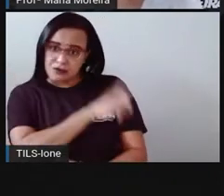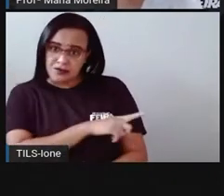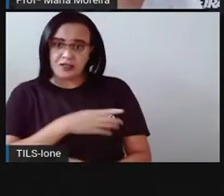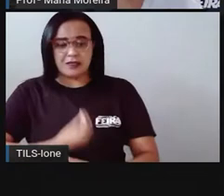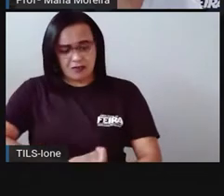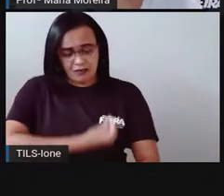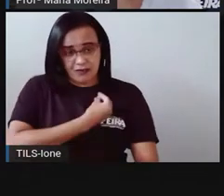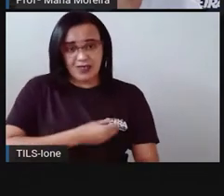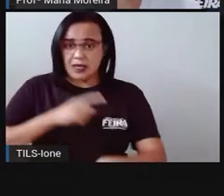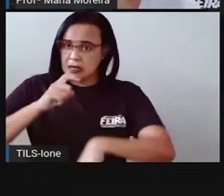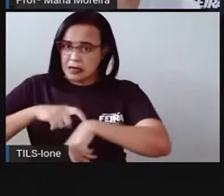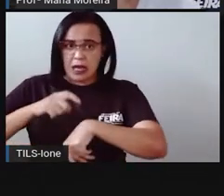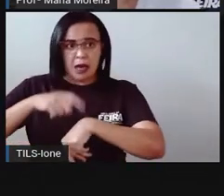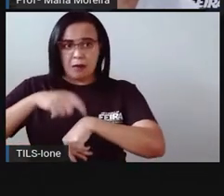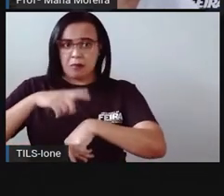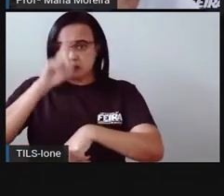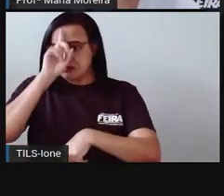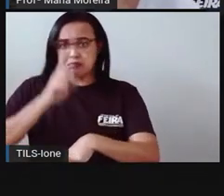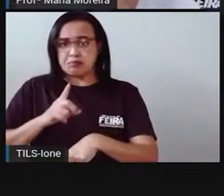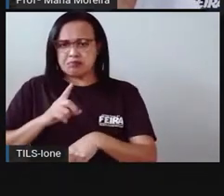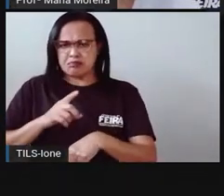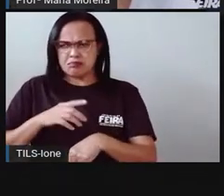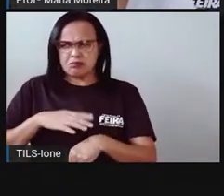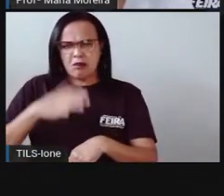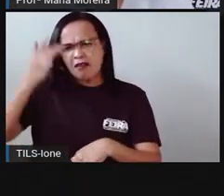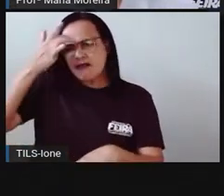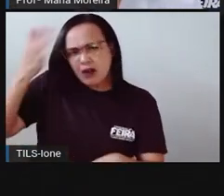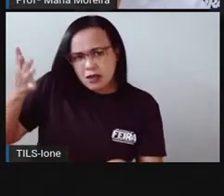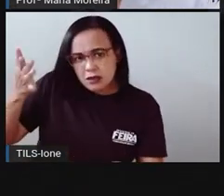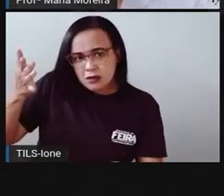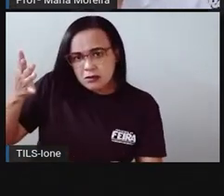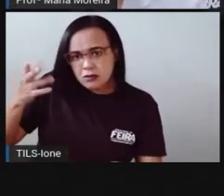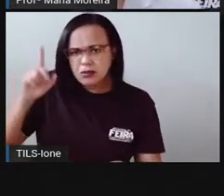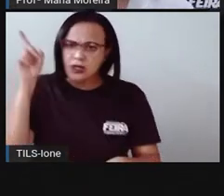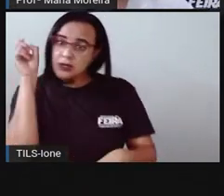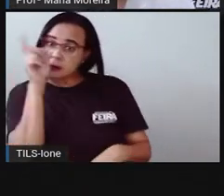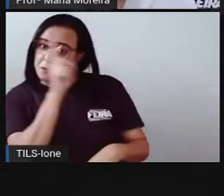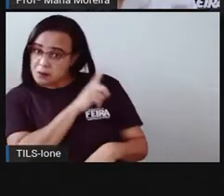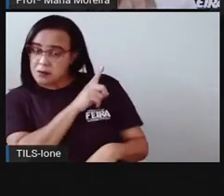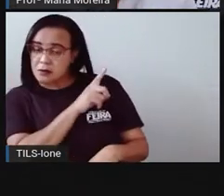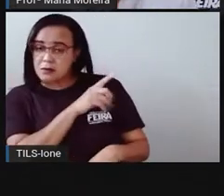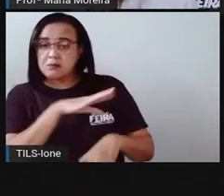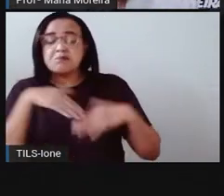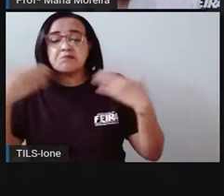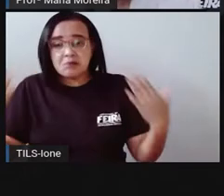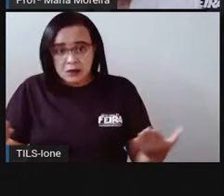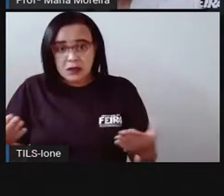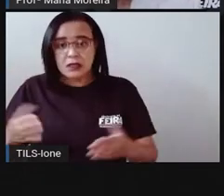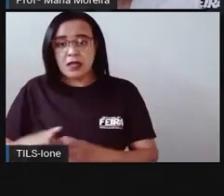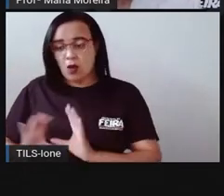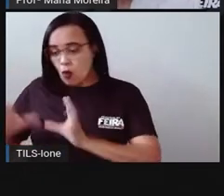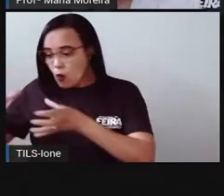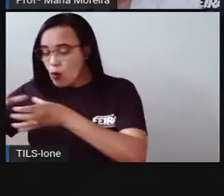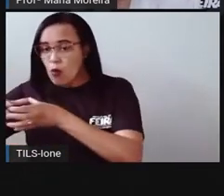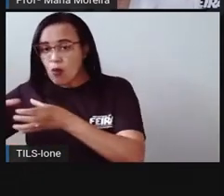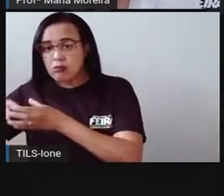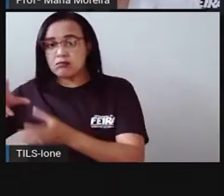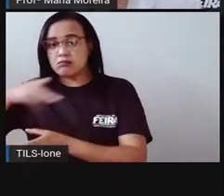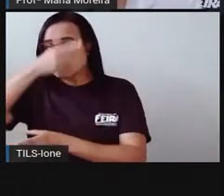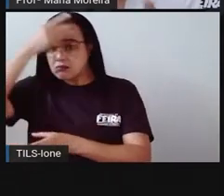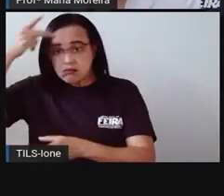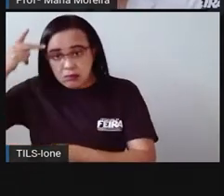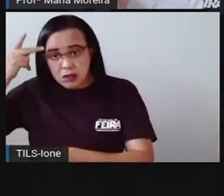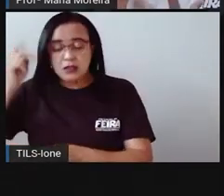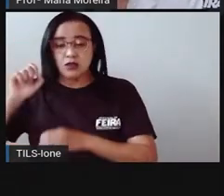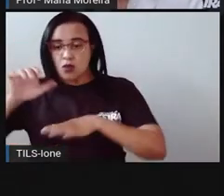uma vida fácil ou seria aí uma vida difícil? Então, à medida que as civilizações, que as pessoas, elas foram evoluindo, né?